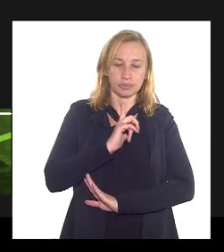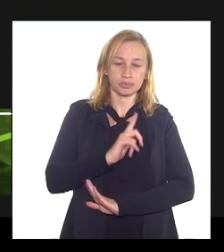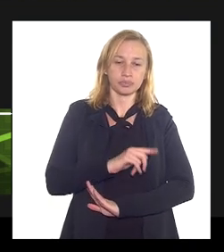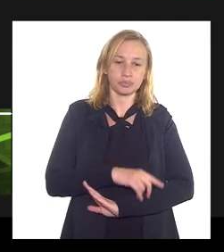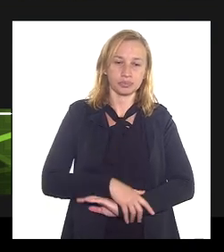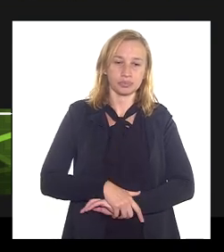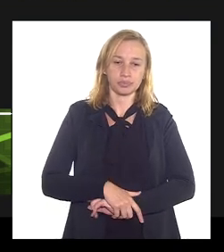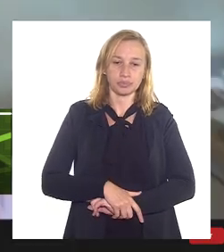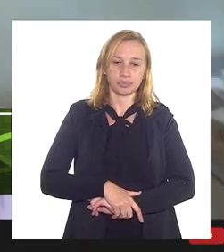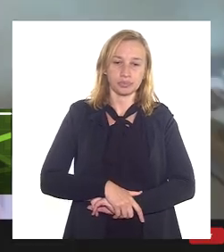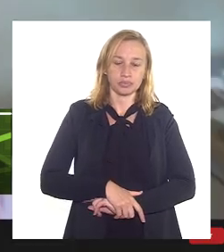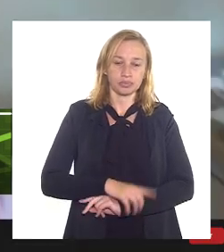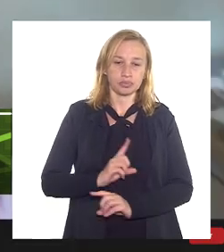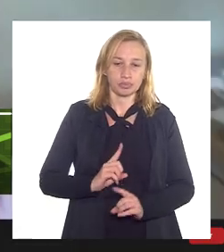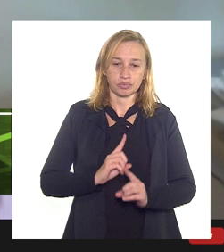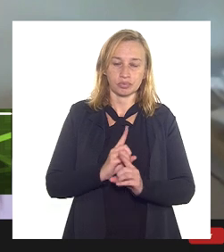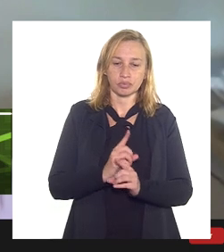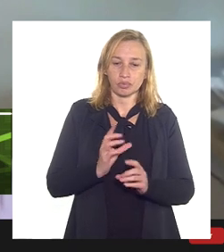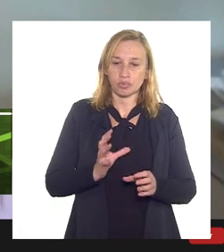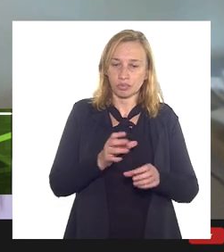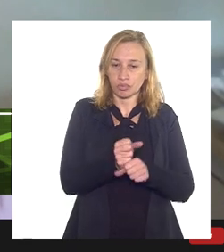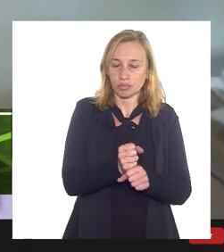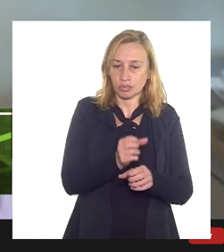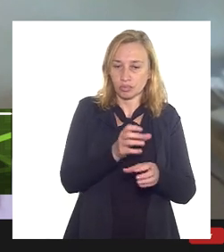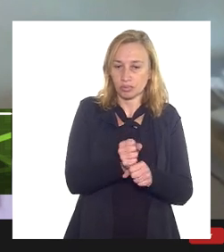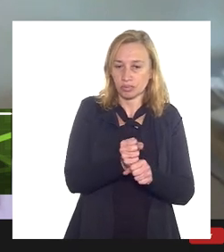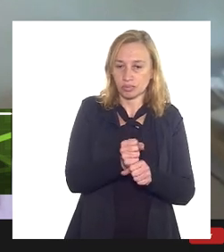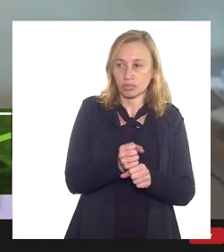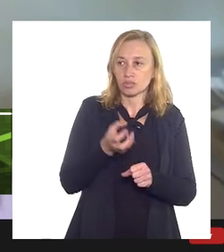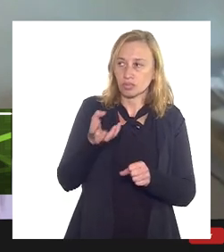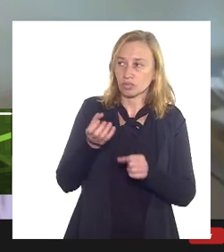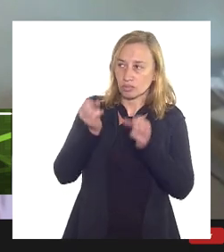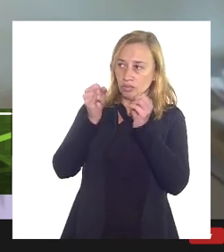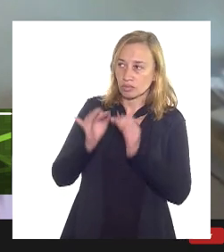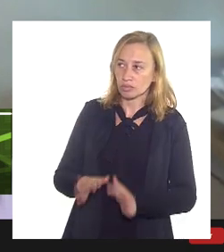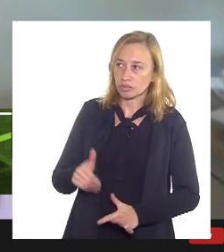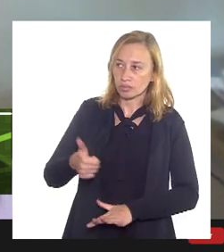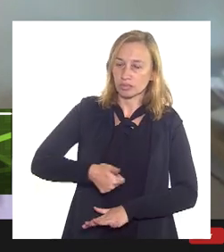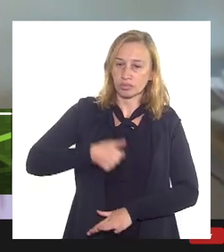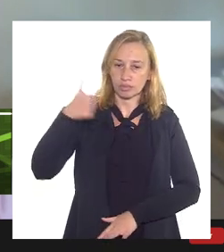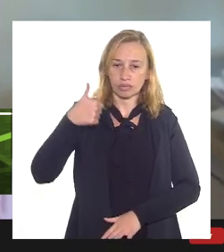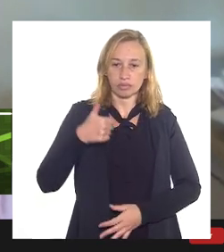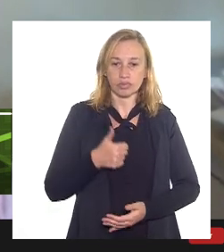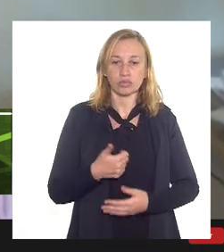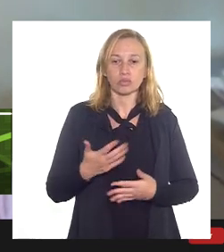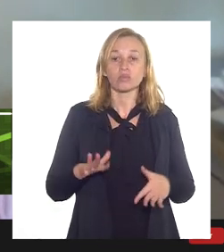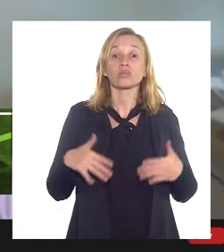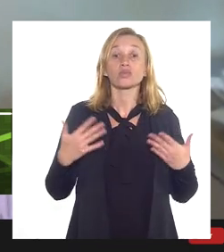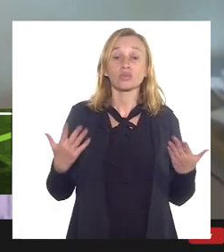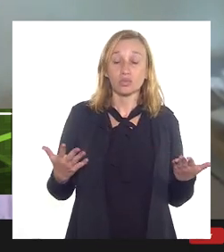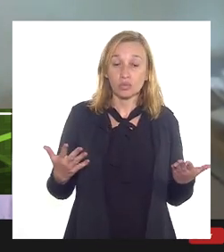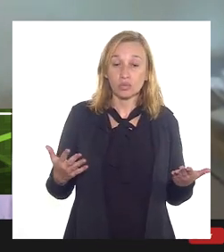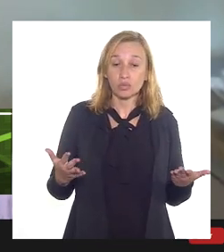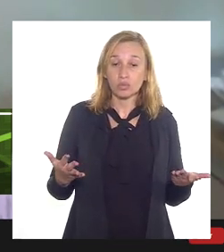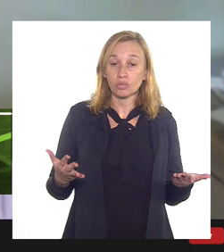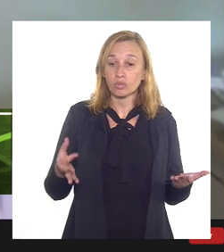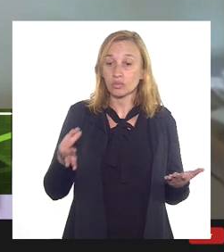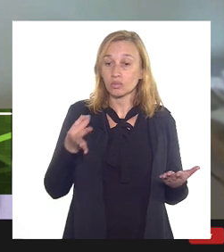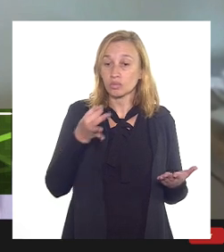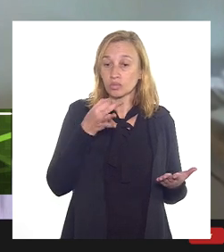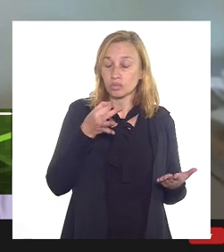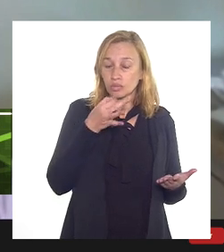do encontro de contas então eu queria que ele explicasse melhor que hipótese é essa se